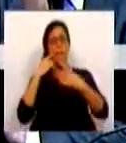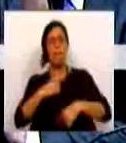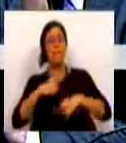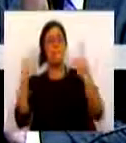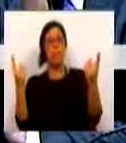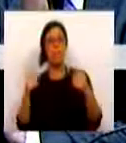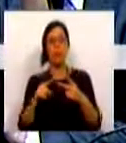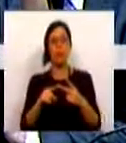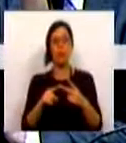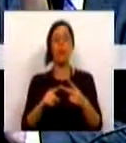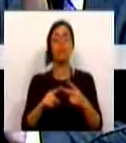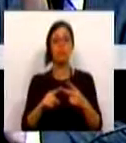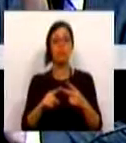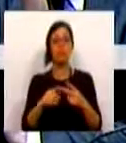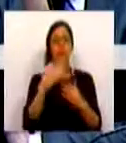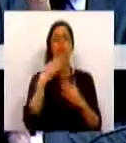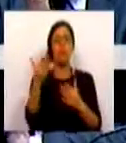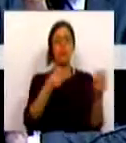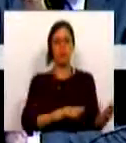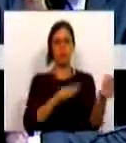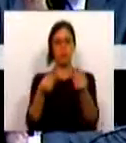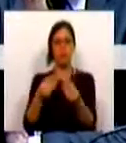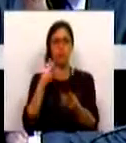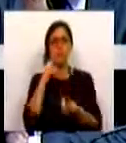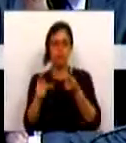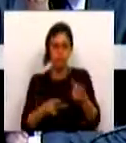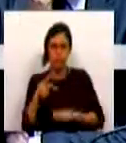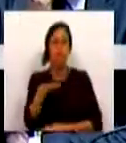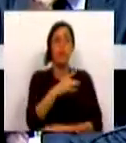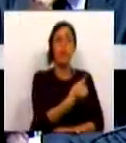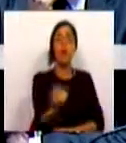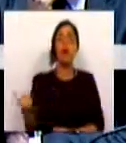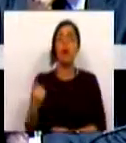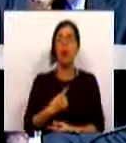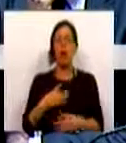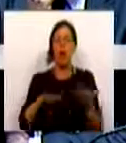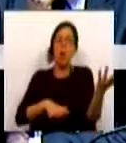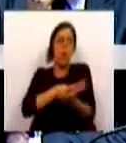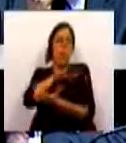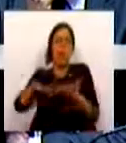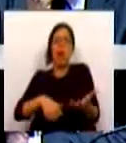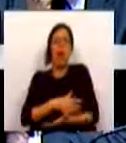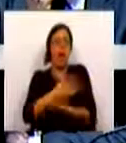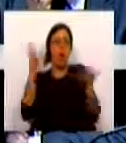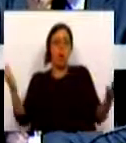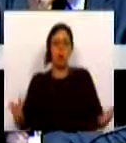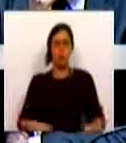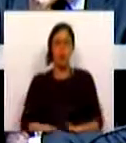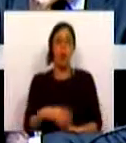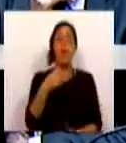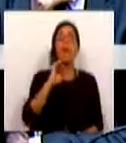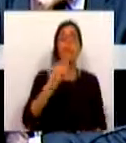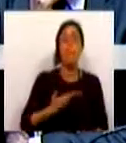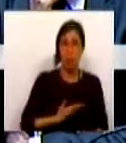entregarem o seu requerimento para verem avaliada a situação é um caos. O